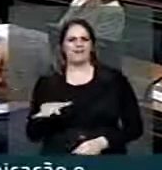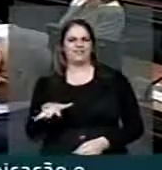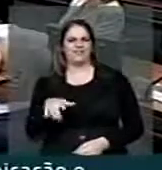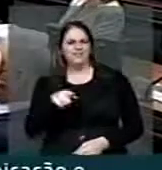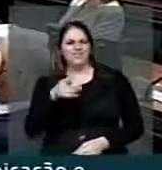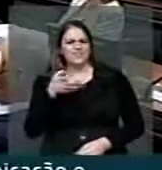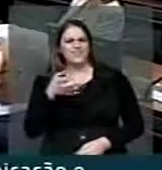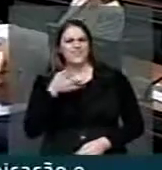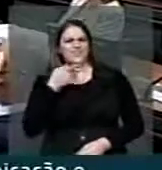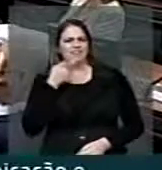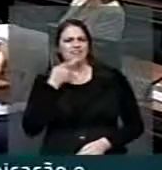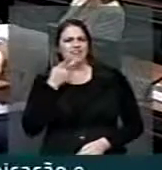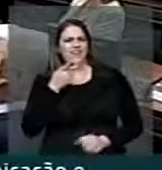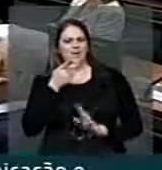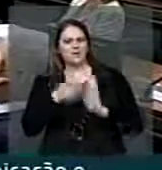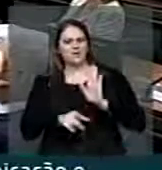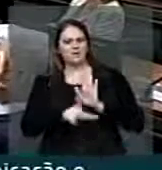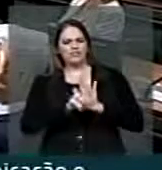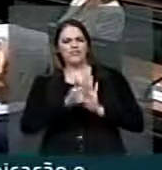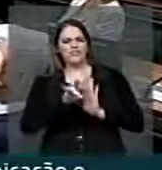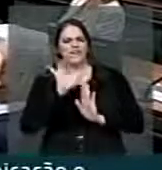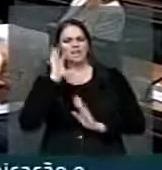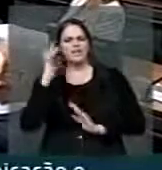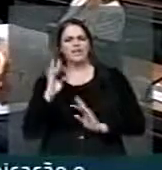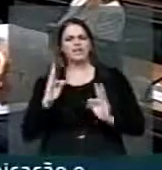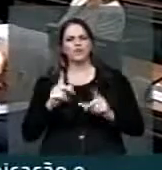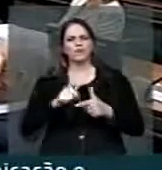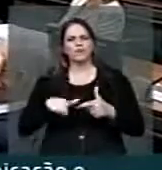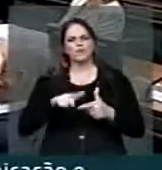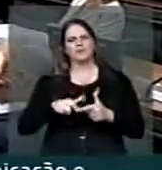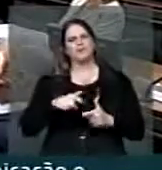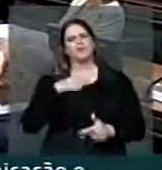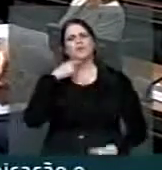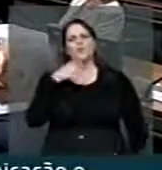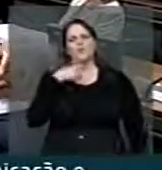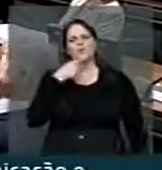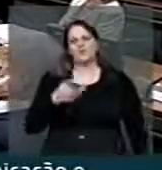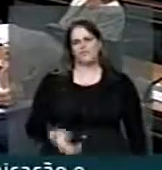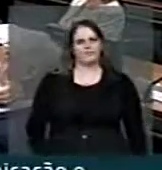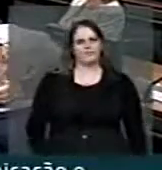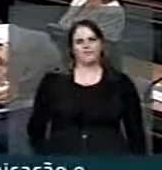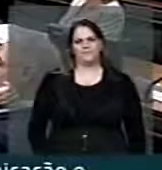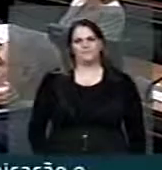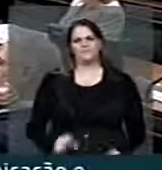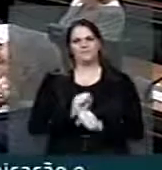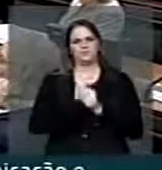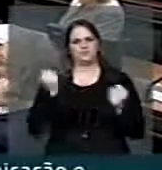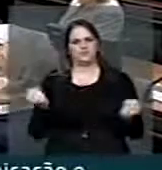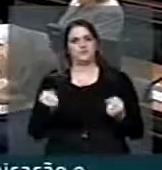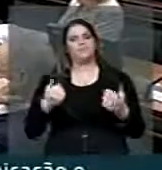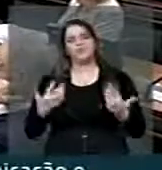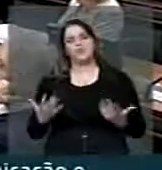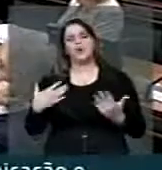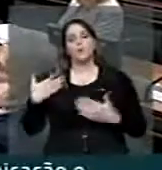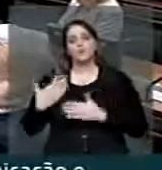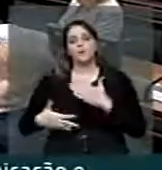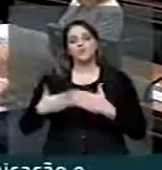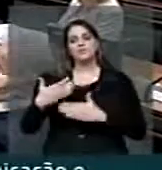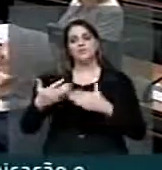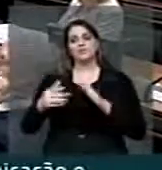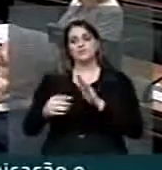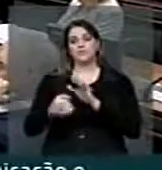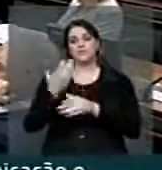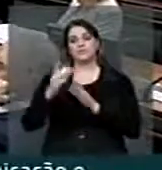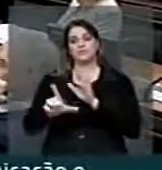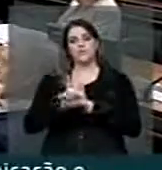diga que resolve todos os problemas de alguma área, eu vou ter as minhas dúvidas. Não existe isso. O processo legislativo é cumulativo,